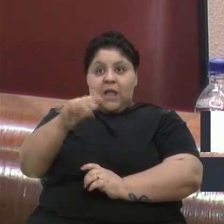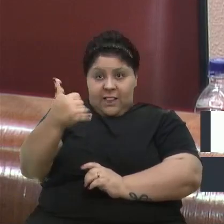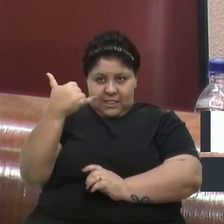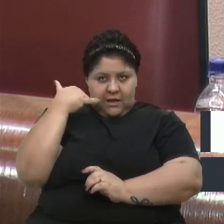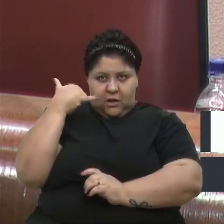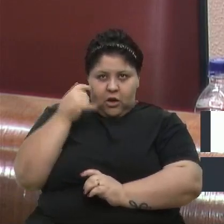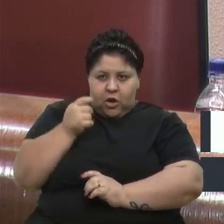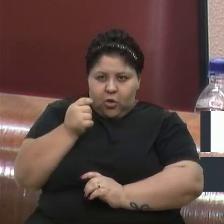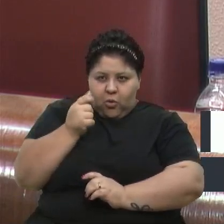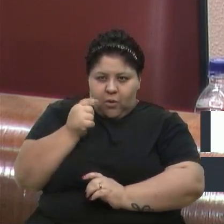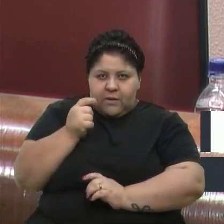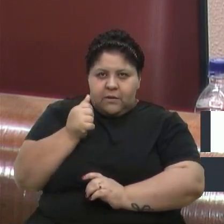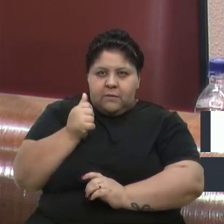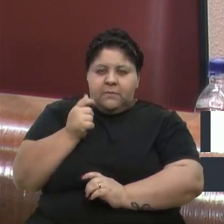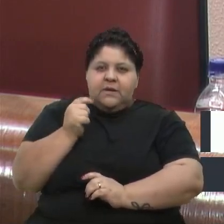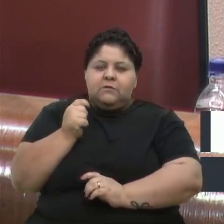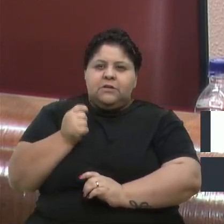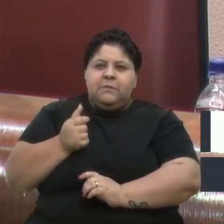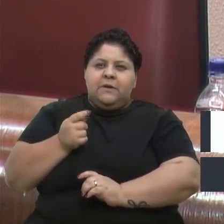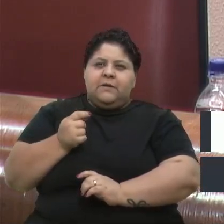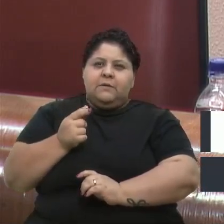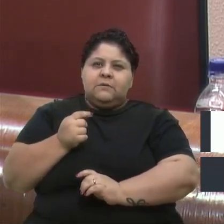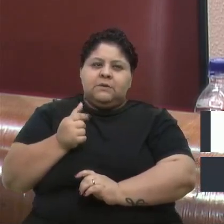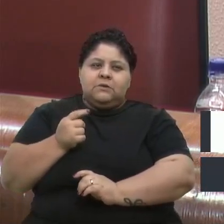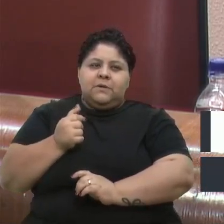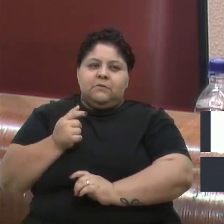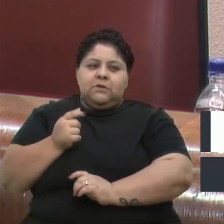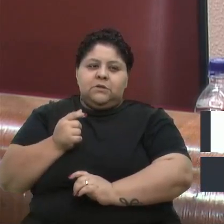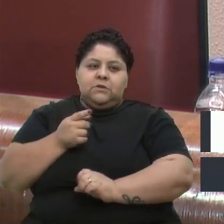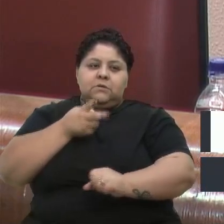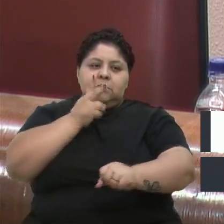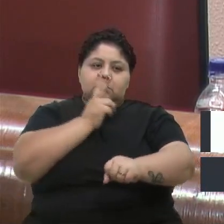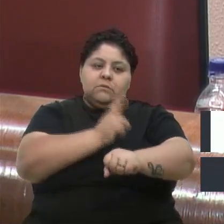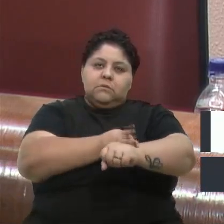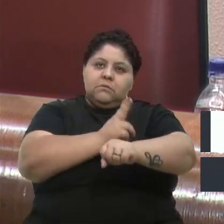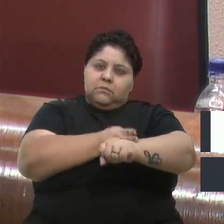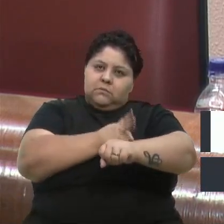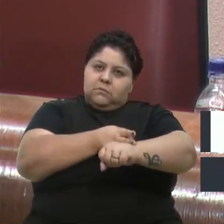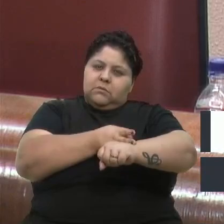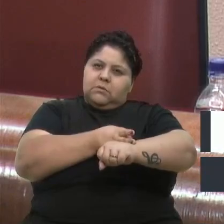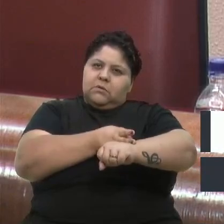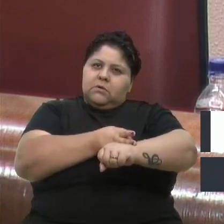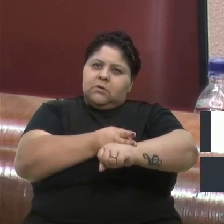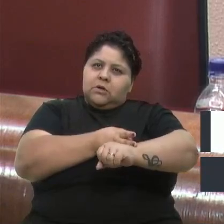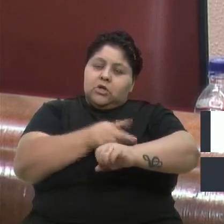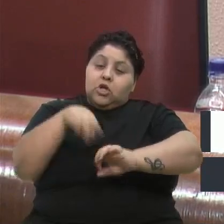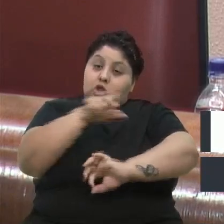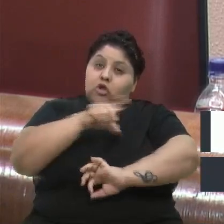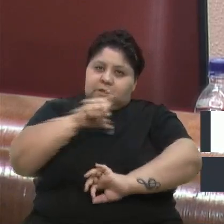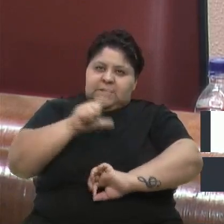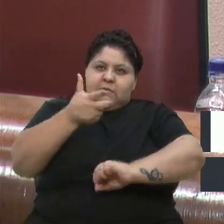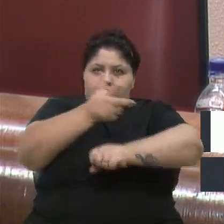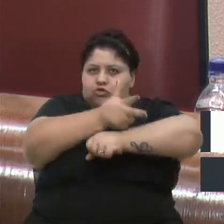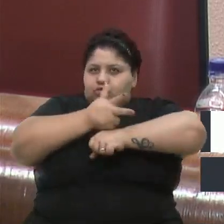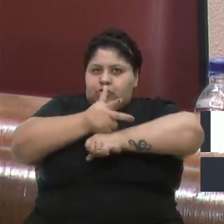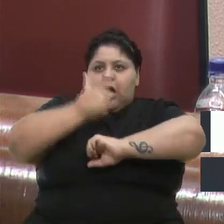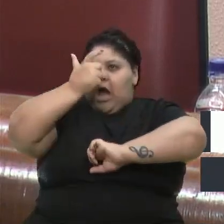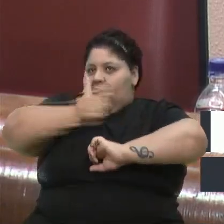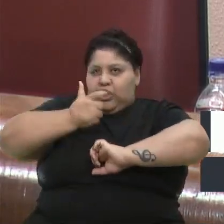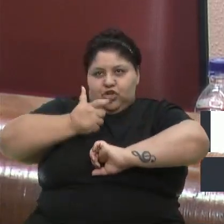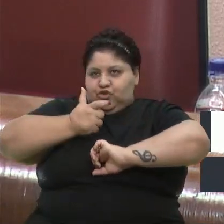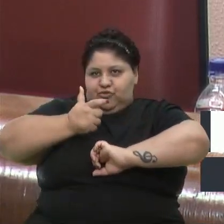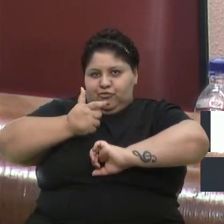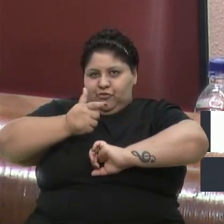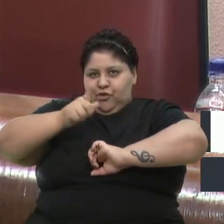quase meia-noite, meia-noite e pouco, né? E aí foi... Nós temos os vídeos aqui, acho que todo mundo tem, não precisa nem